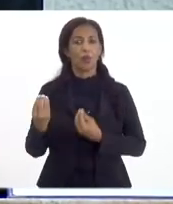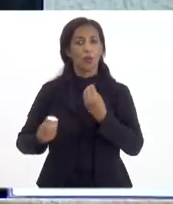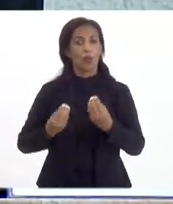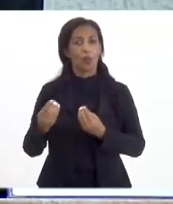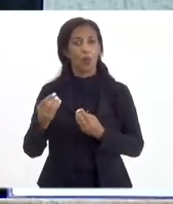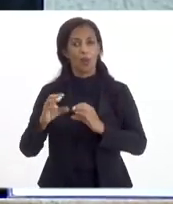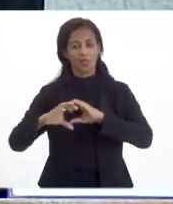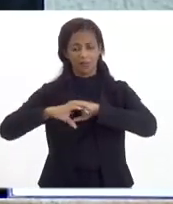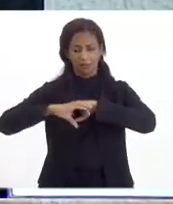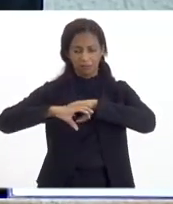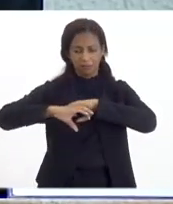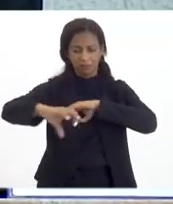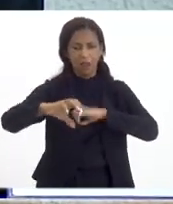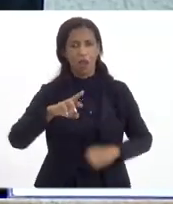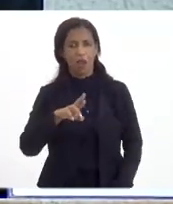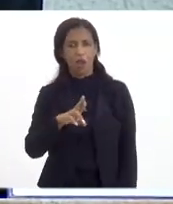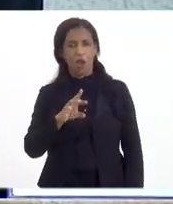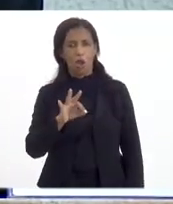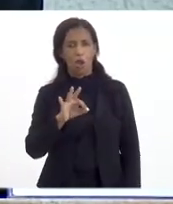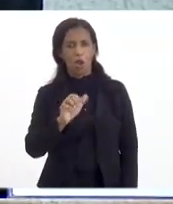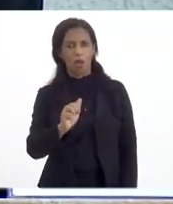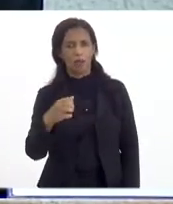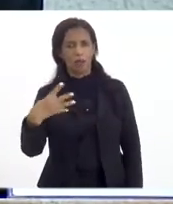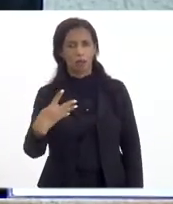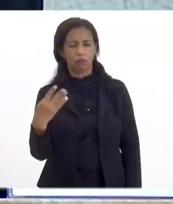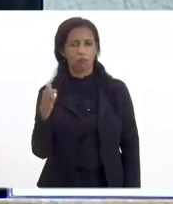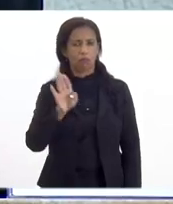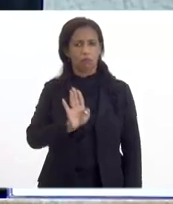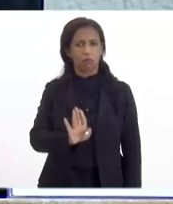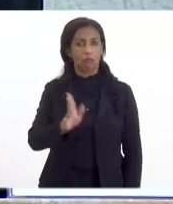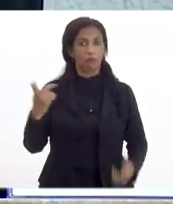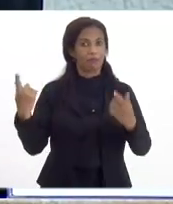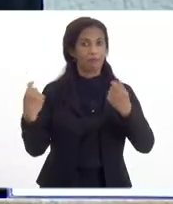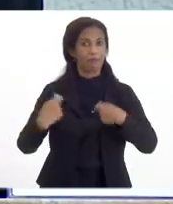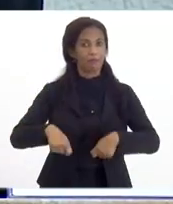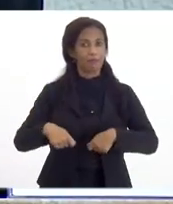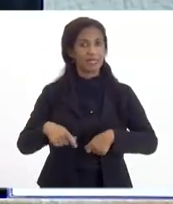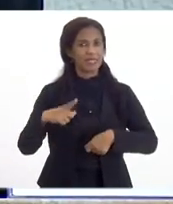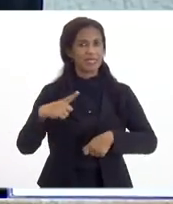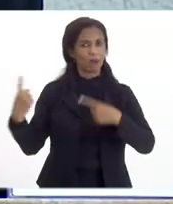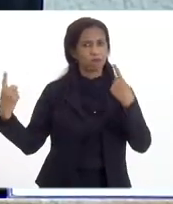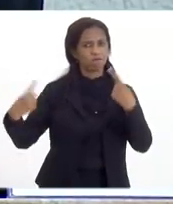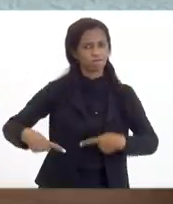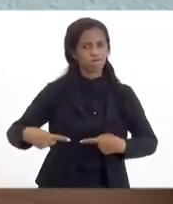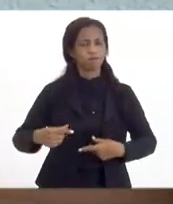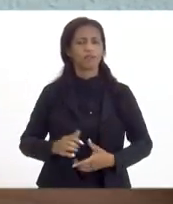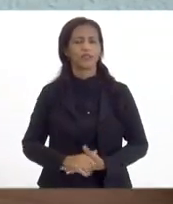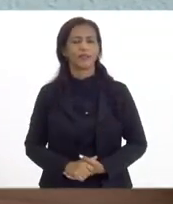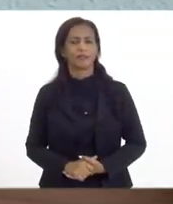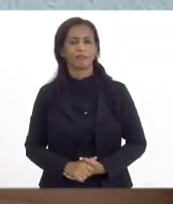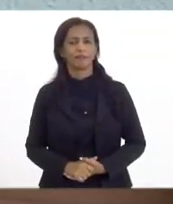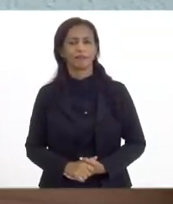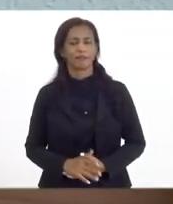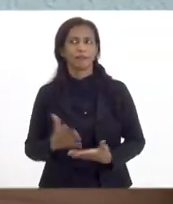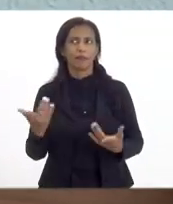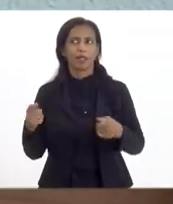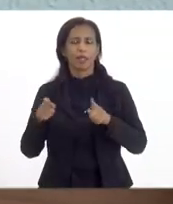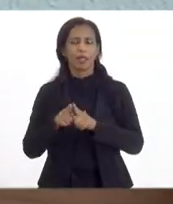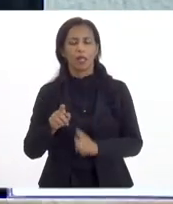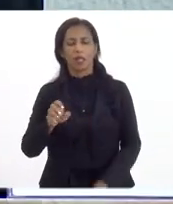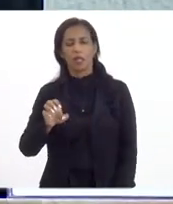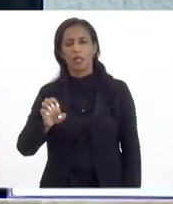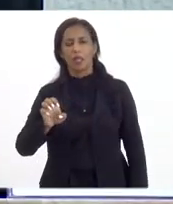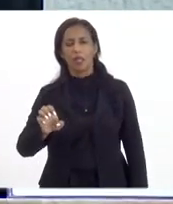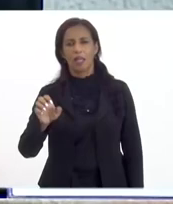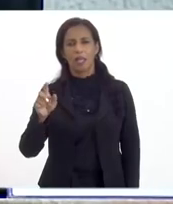gasoduto, com essa rota 4B e a gente precisa fazer essa disputa. Salvo engano, é da Equinor,